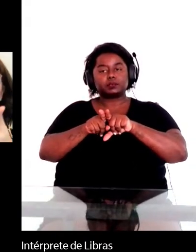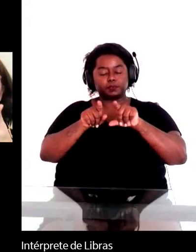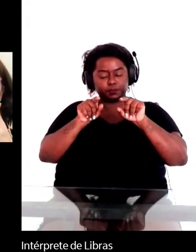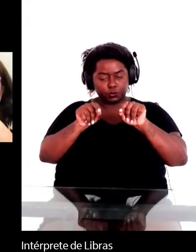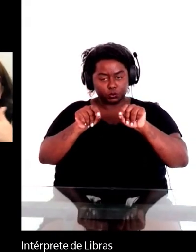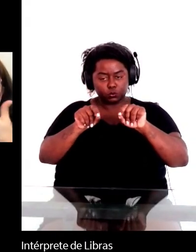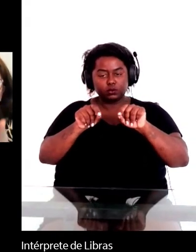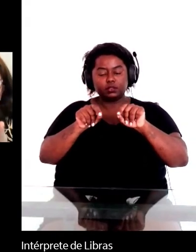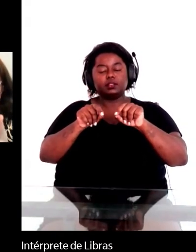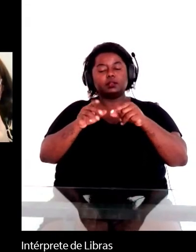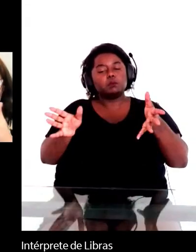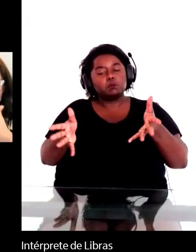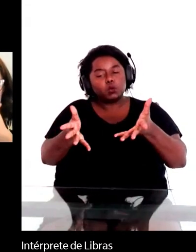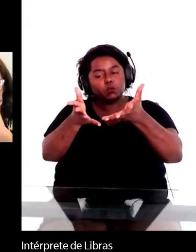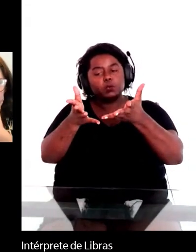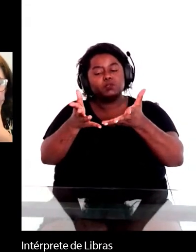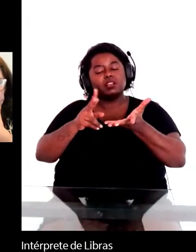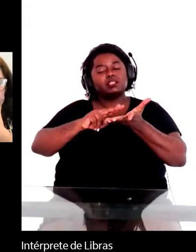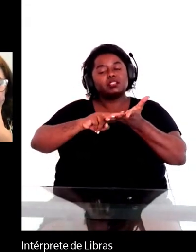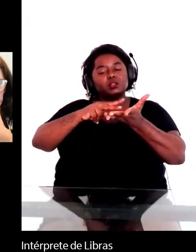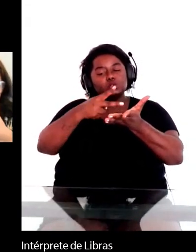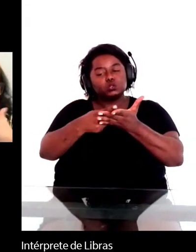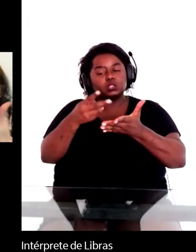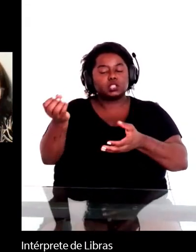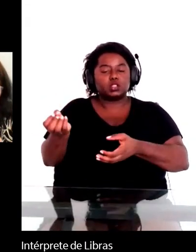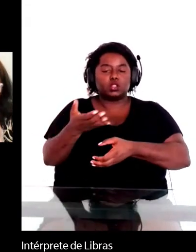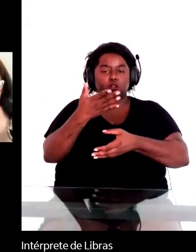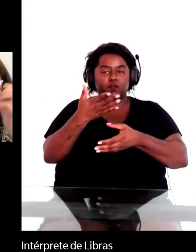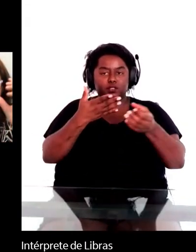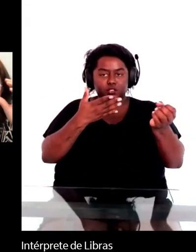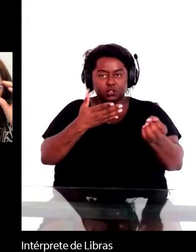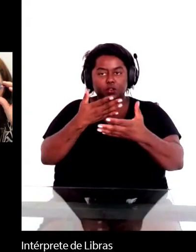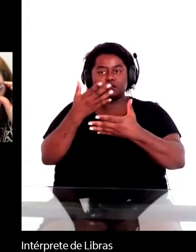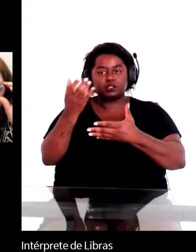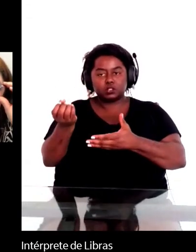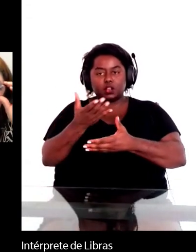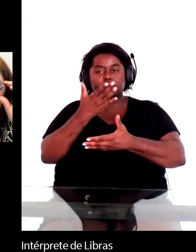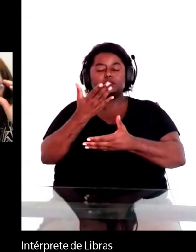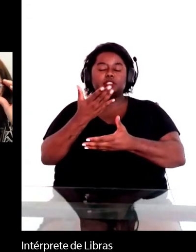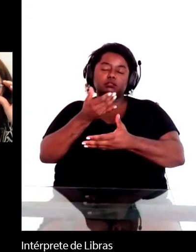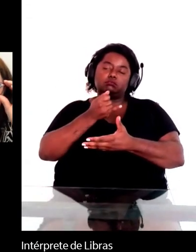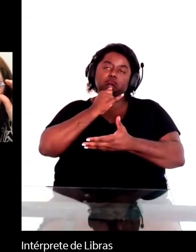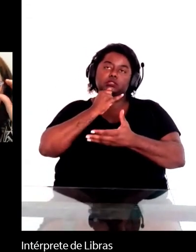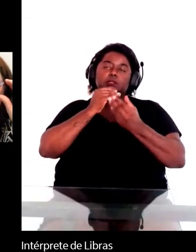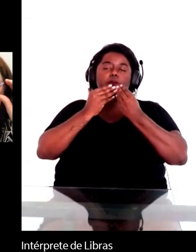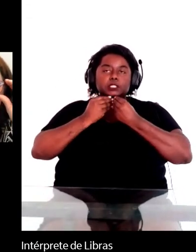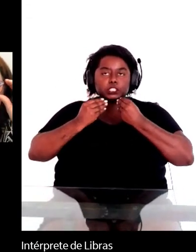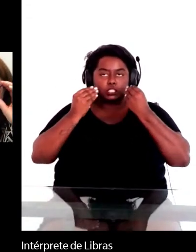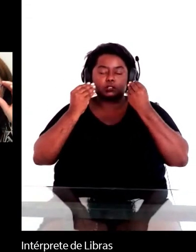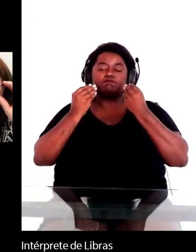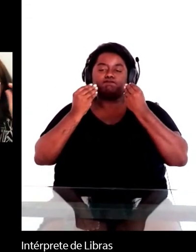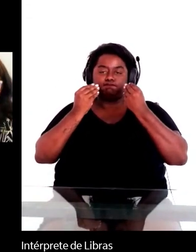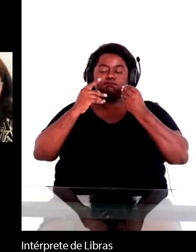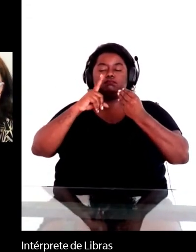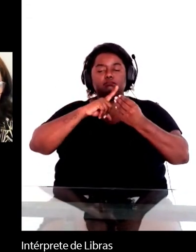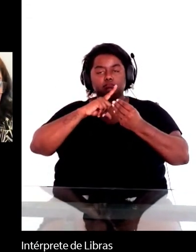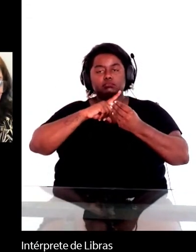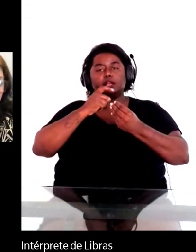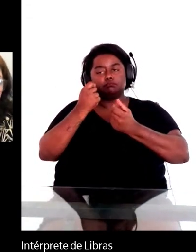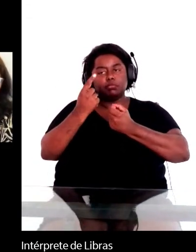promover novas traduções. No caso de Machado de Assis, algumas das